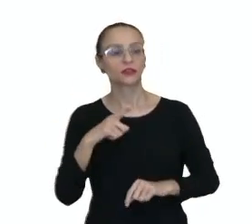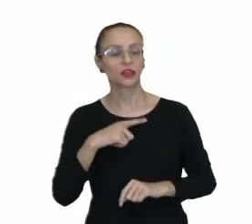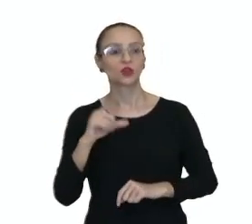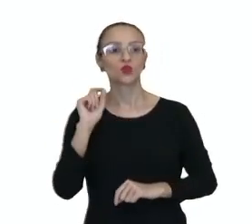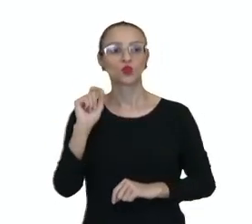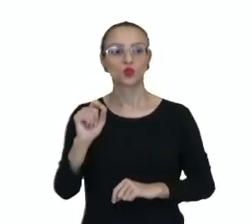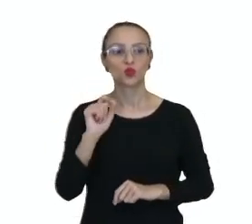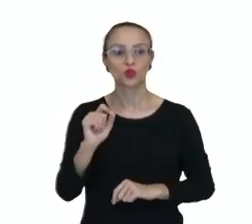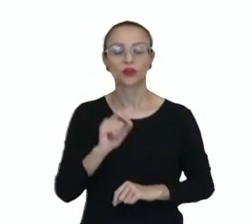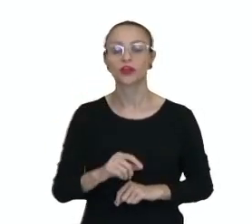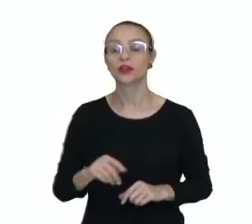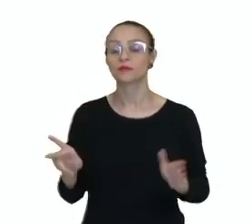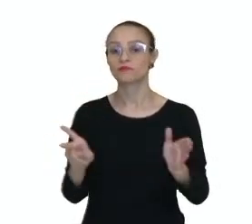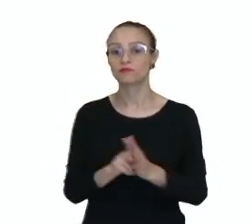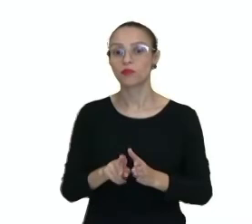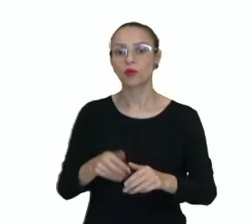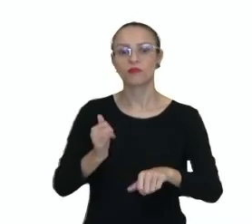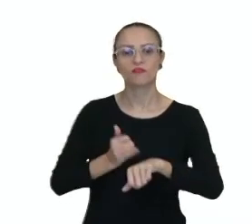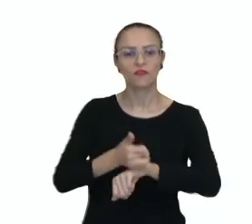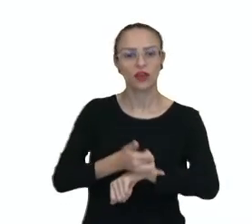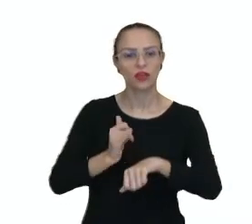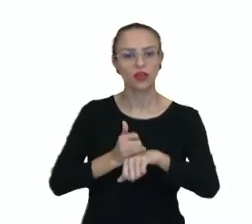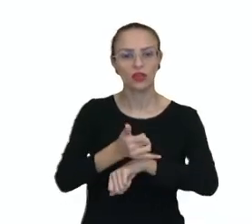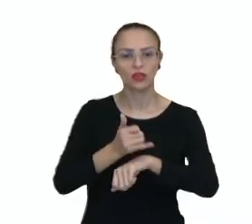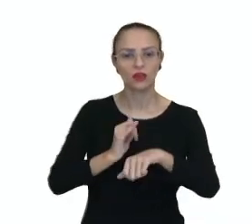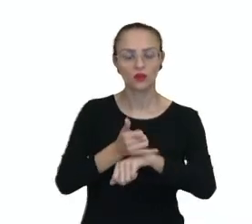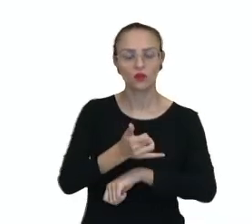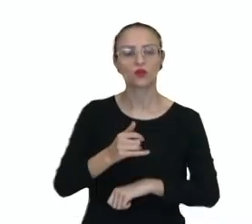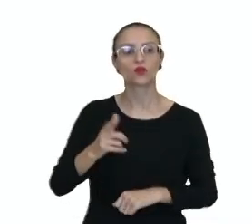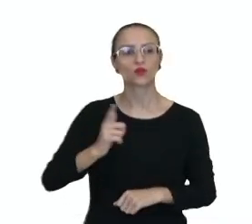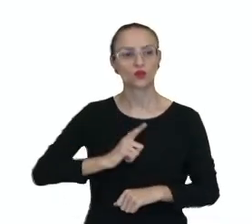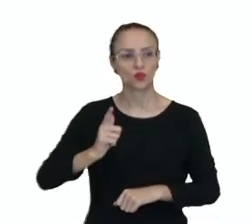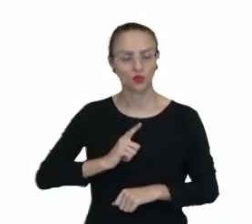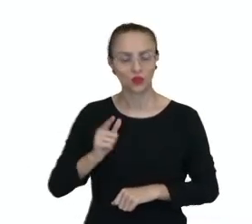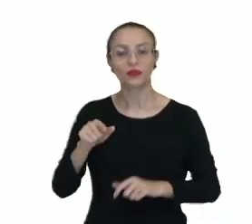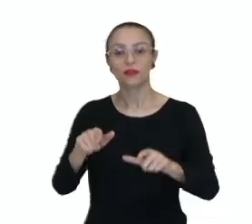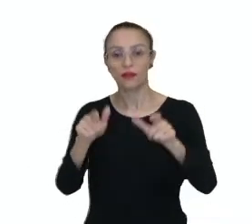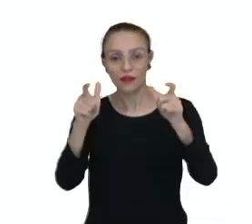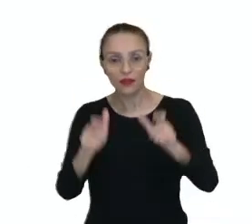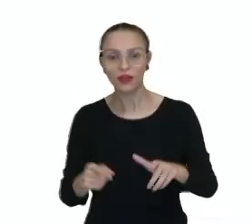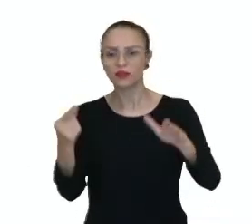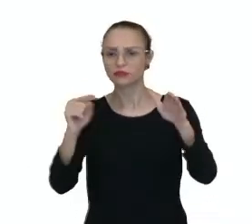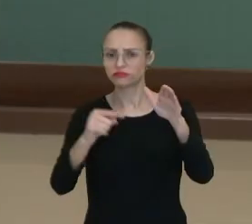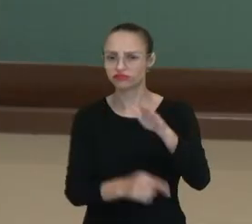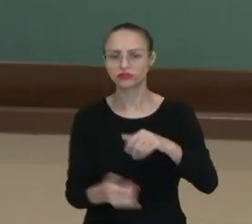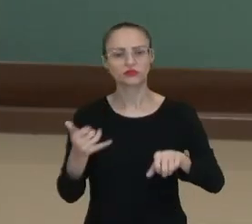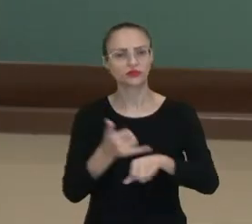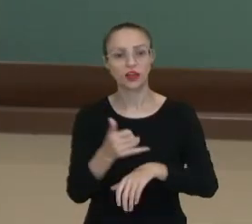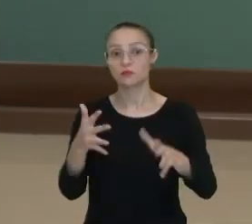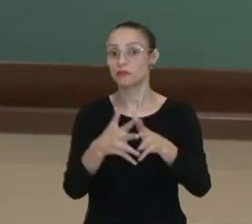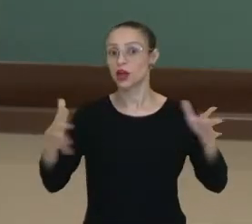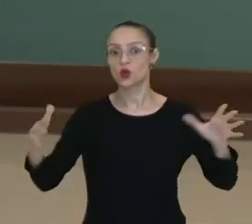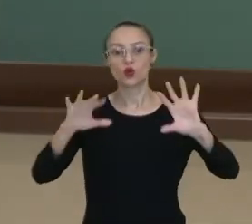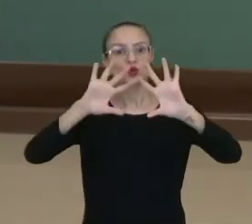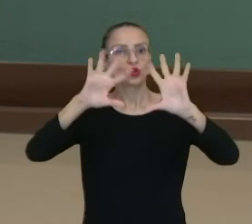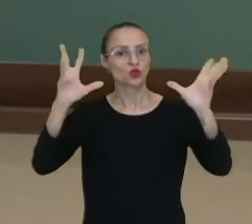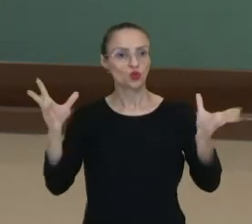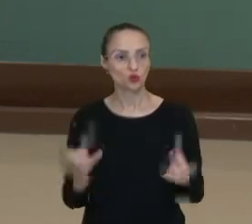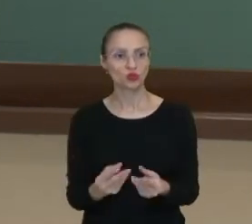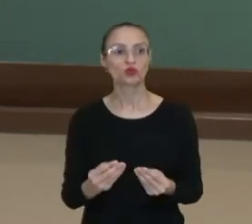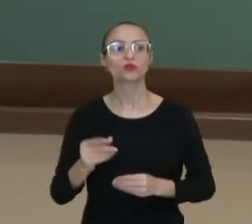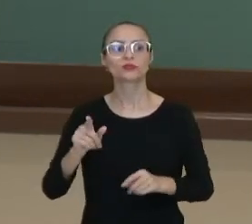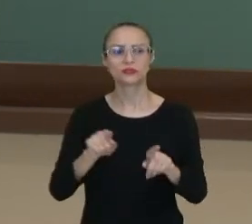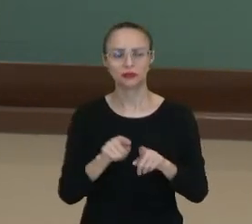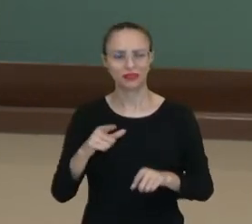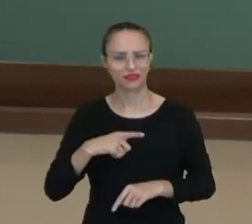a reserva de ferro, de minério de ferro da região, que é considerada a maior do mundo, mas temos outros